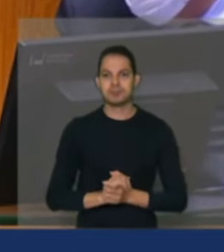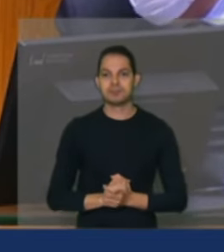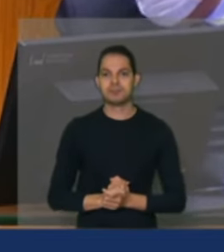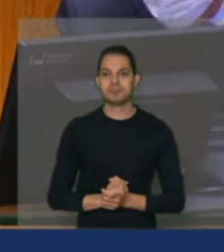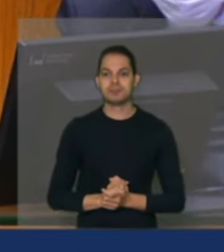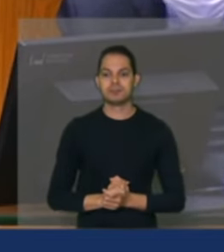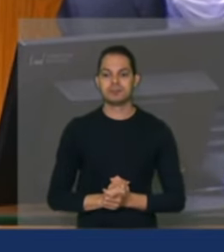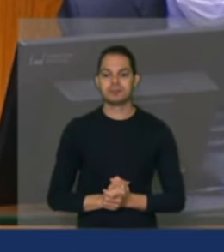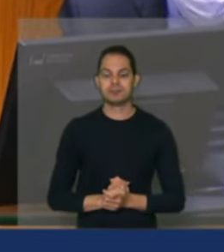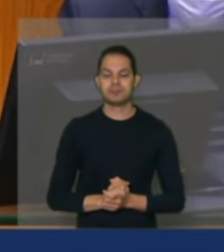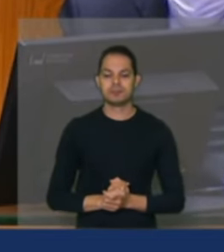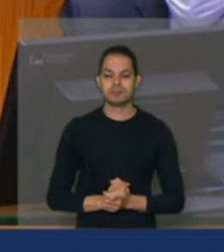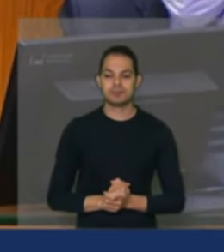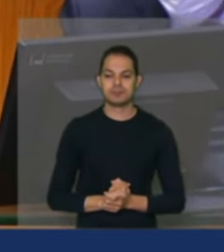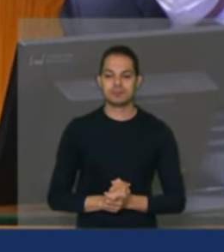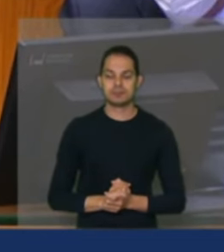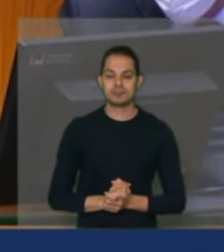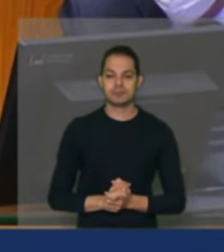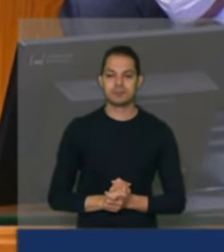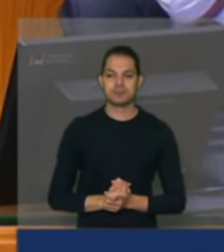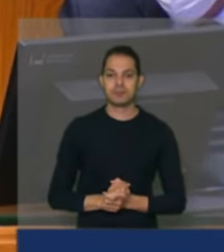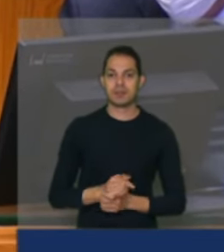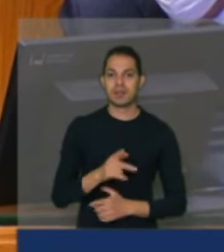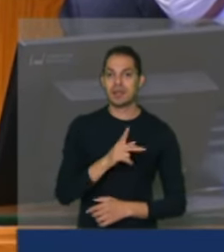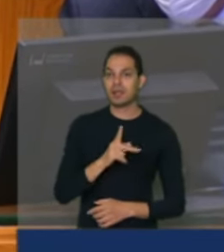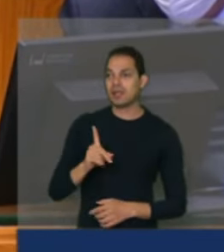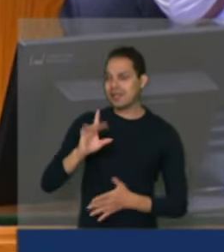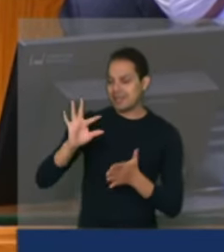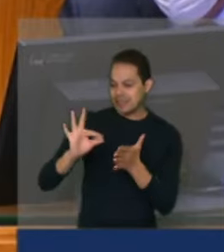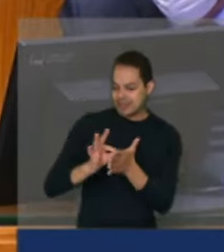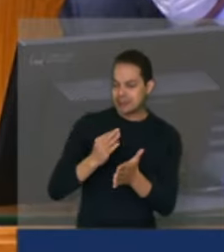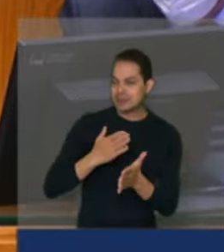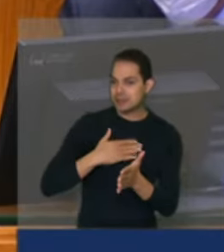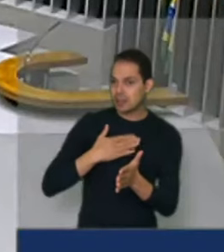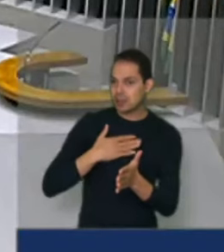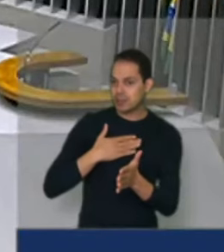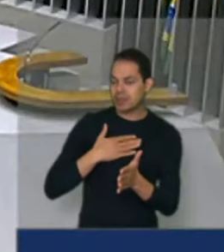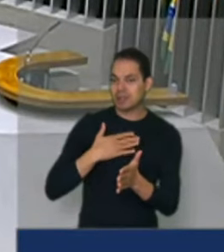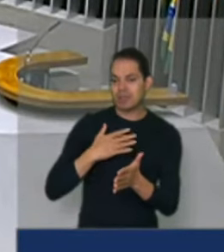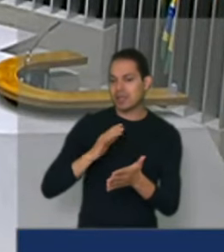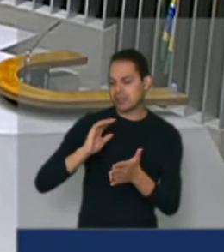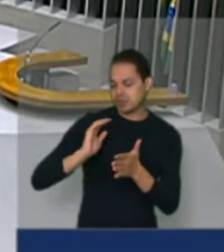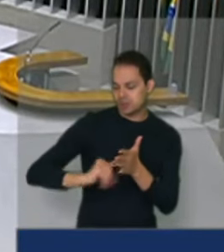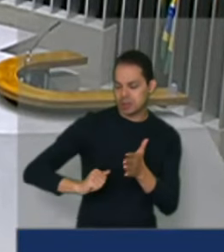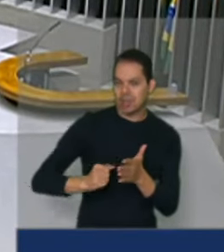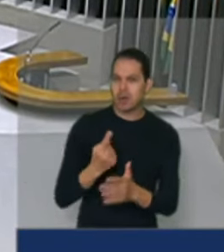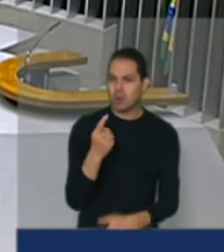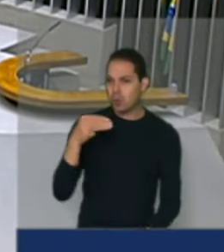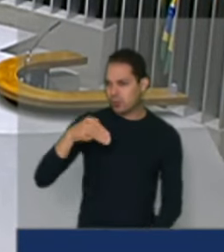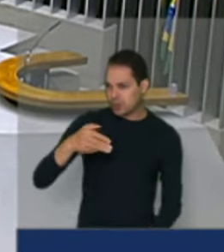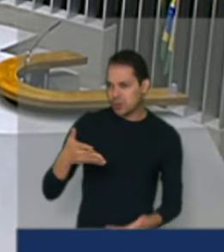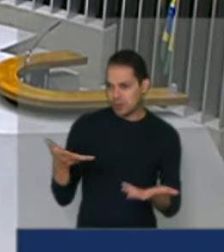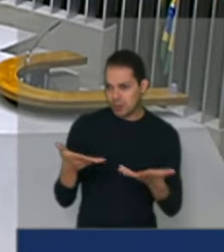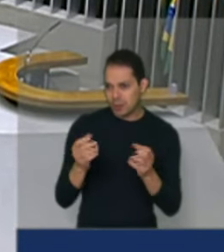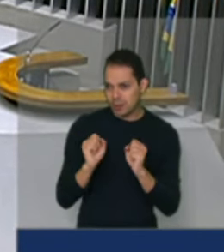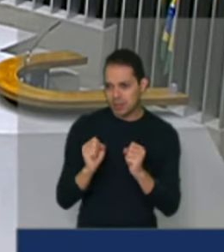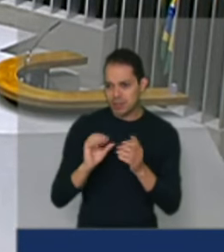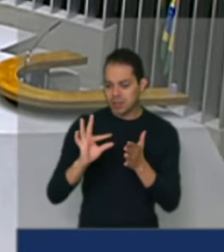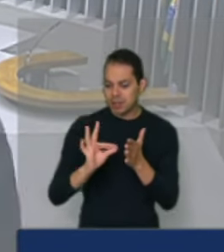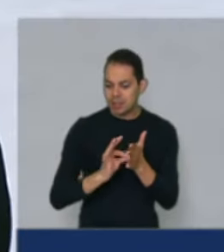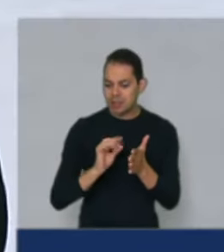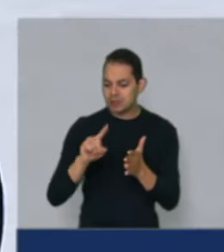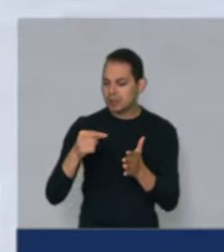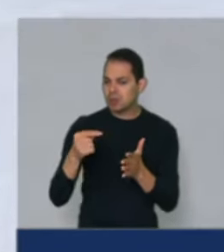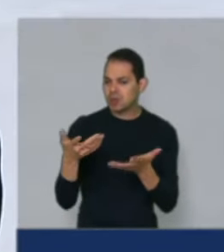Eu quero que retire a minha inscrição posterior. Se eu posso fazer um minuto agora para retirar minha inscrição posterior? Pois não,